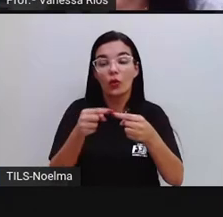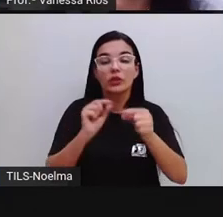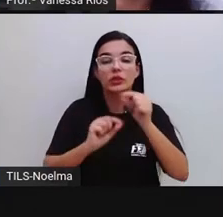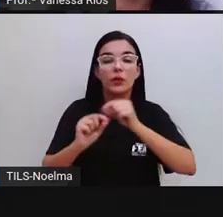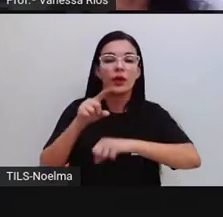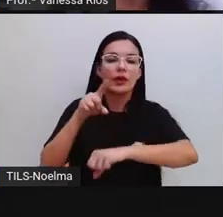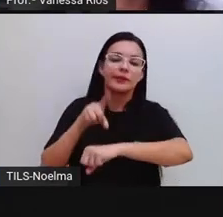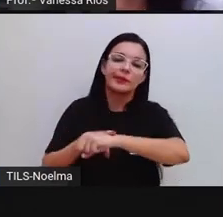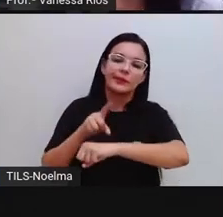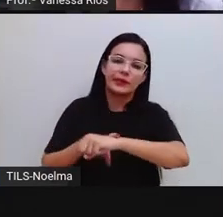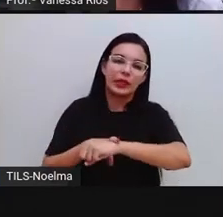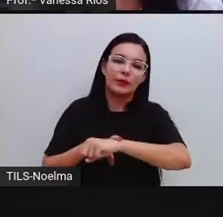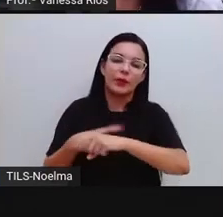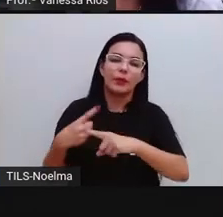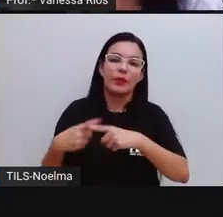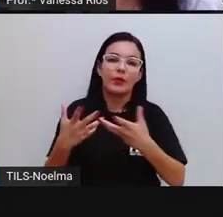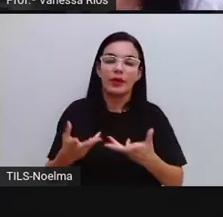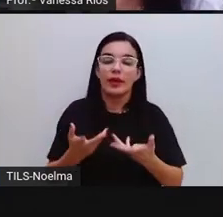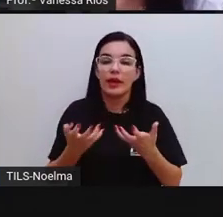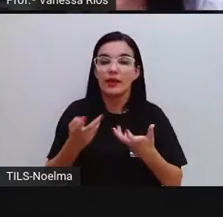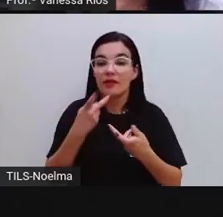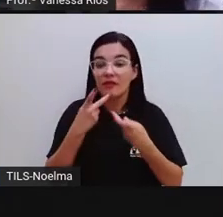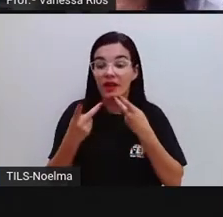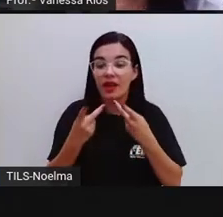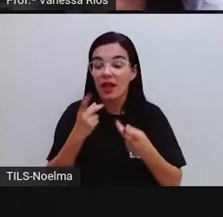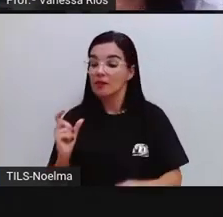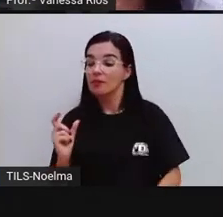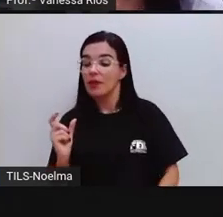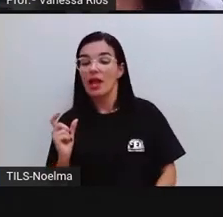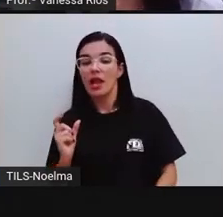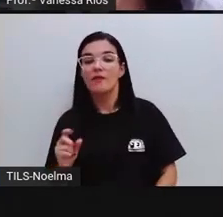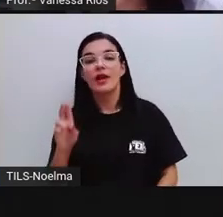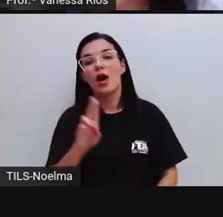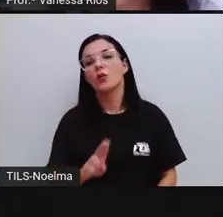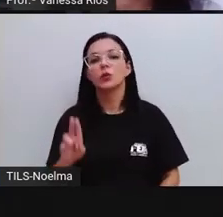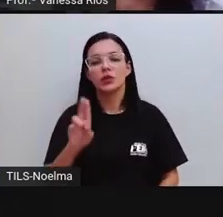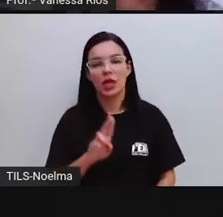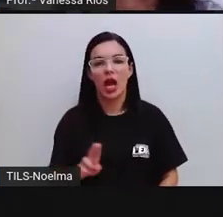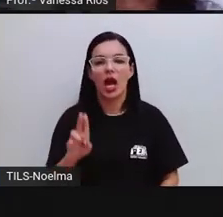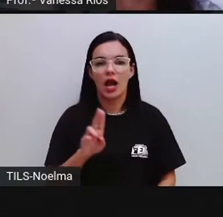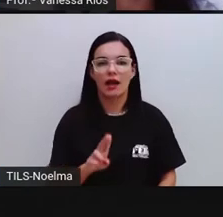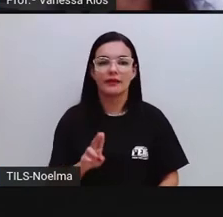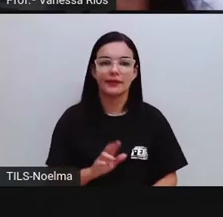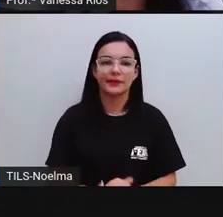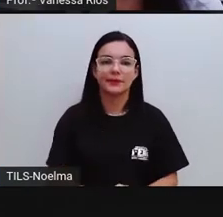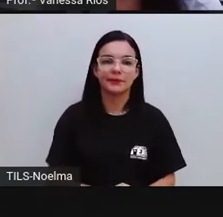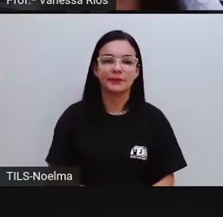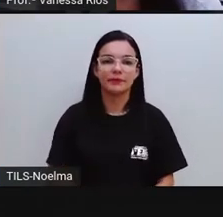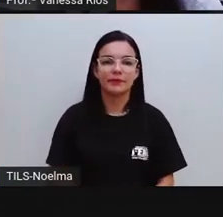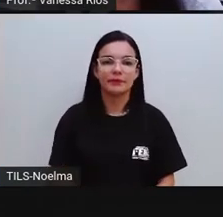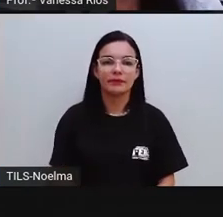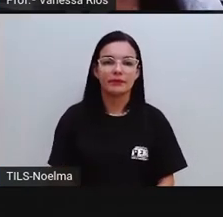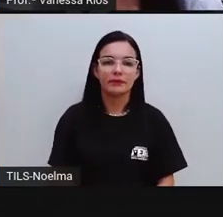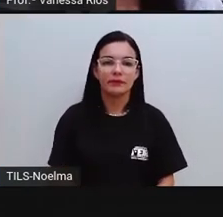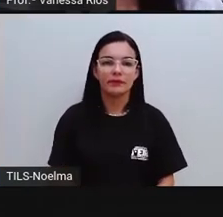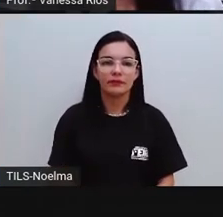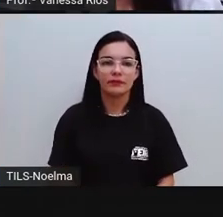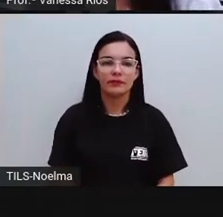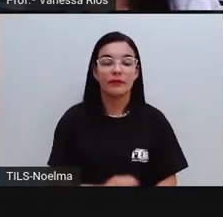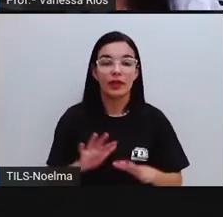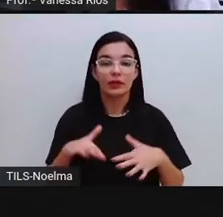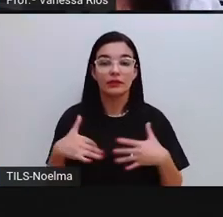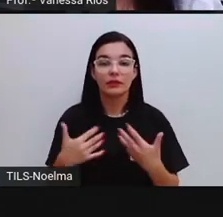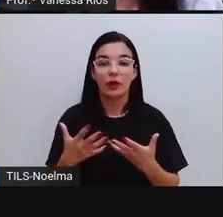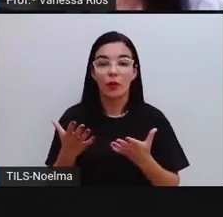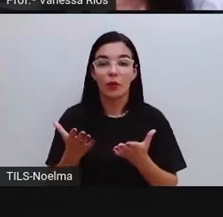expressar através da palavra utilizada ou das palavras utilizadas. Então, quando a